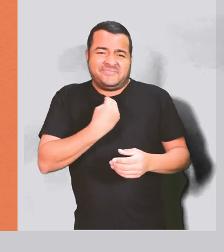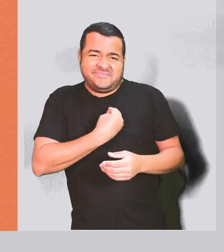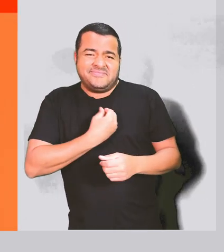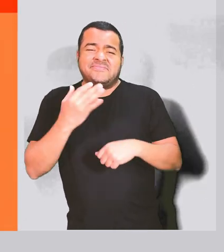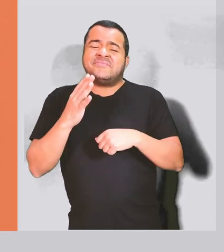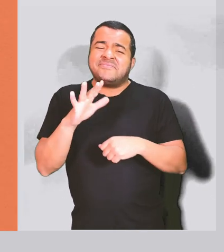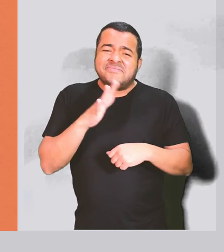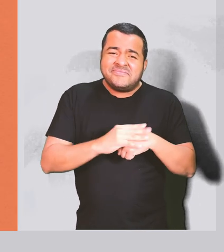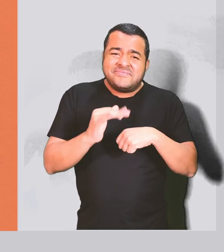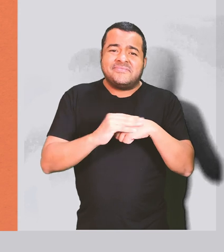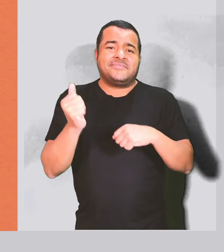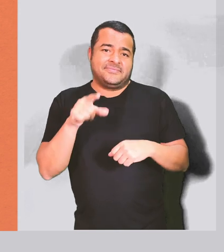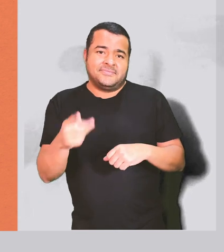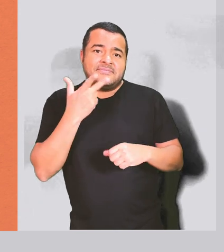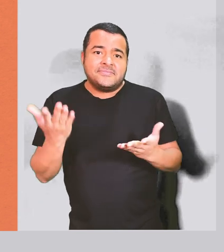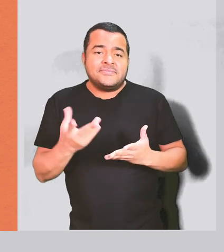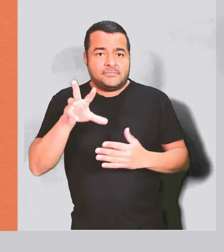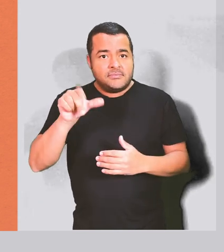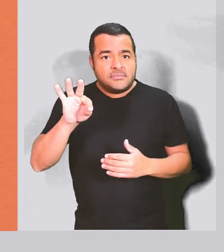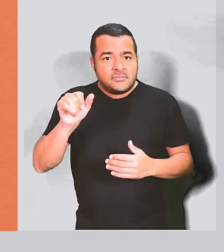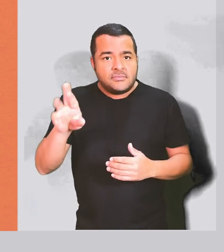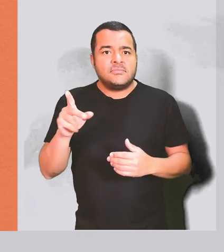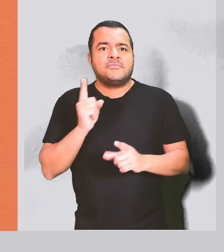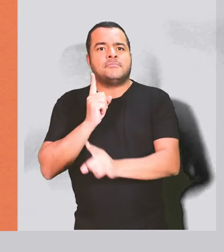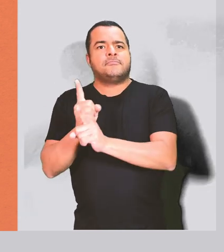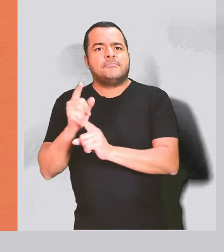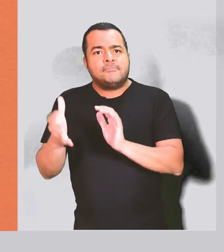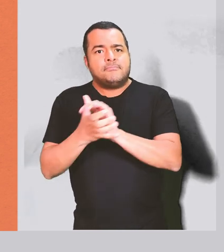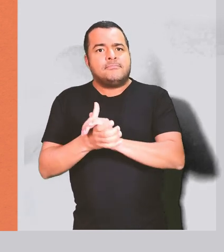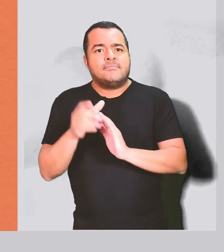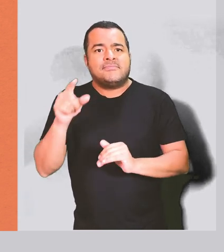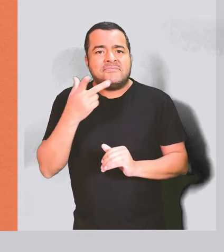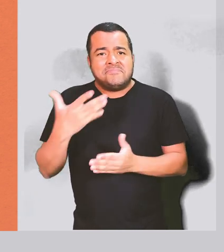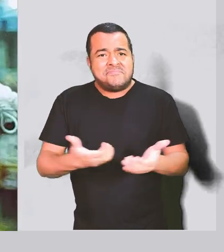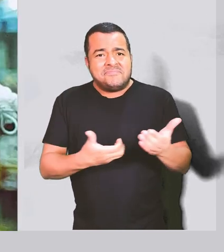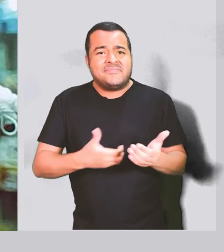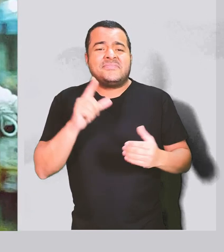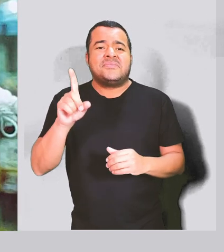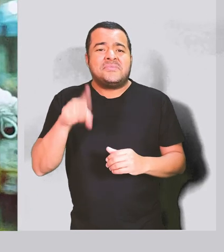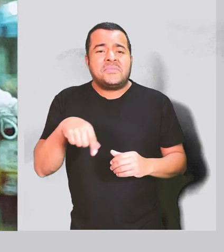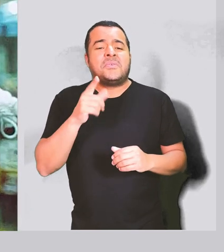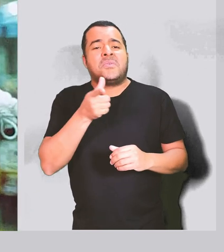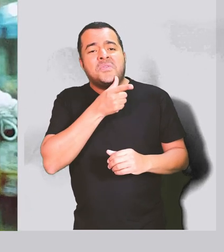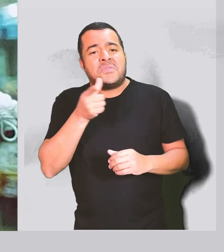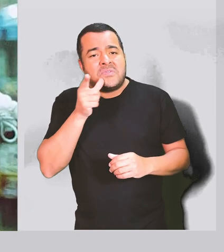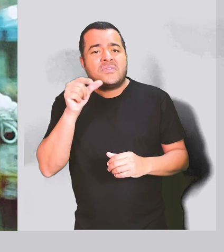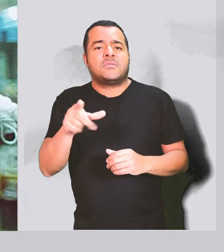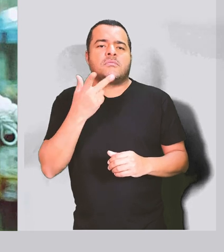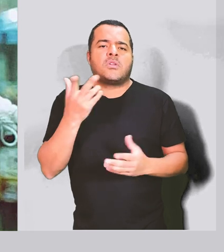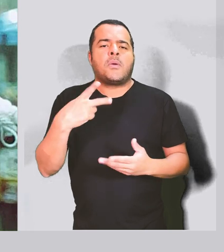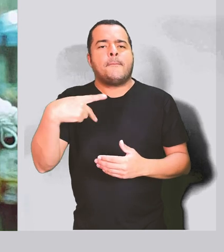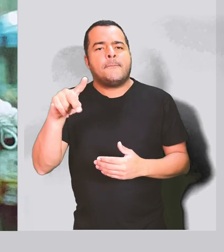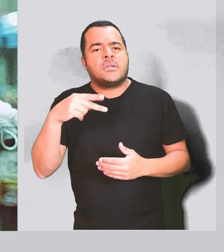vida e afeto. Essa cena foi criada pelo Walter Firmo ao encontrar o casal com o bebê em uma lanchonete na rodoviária de Petrópolis.